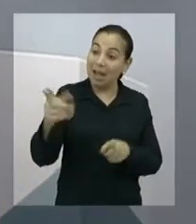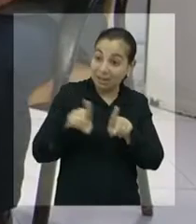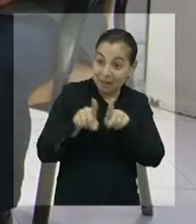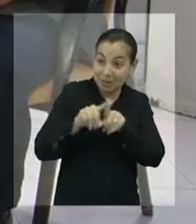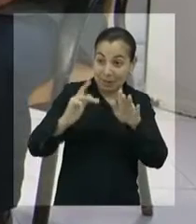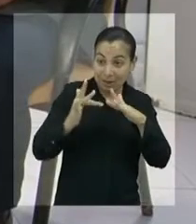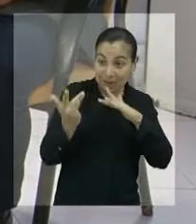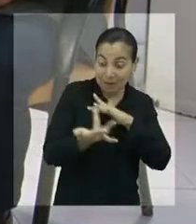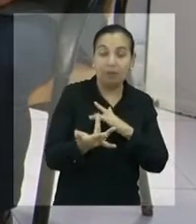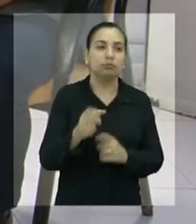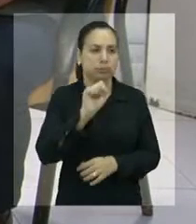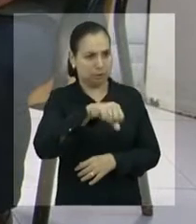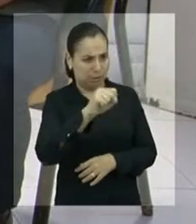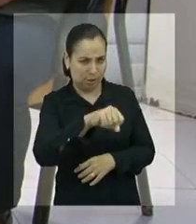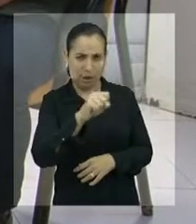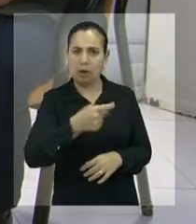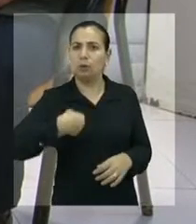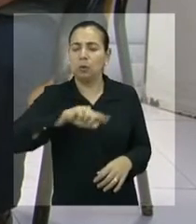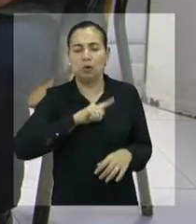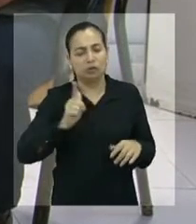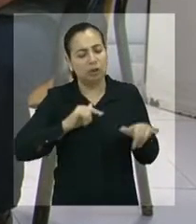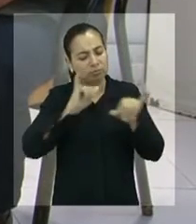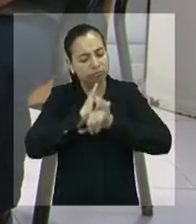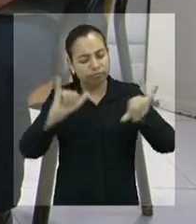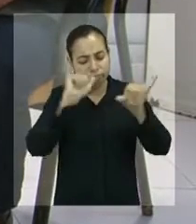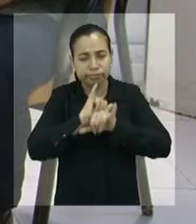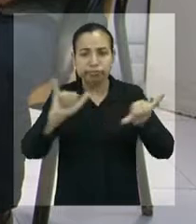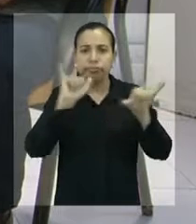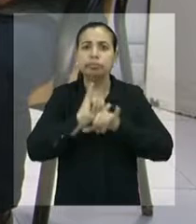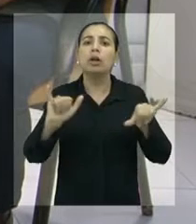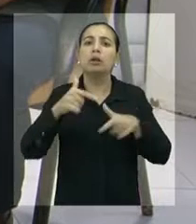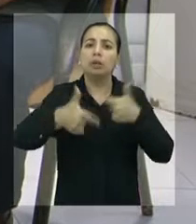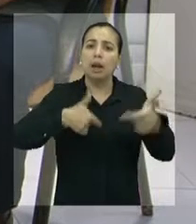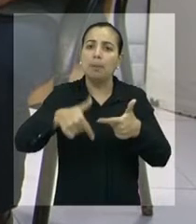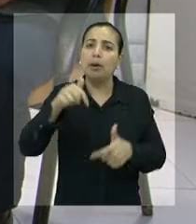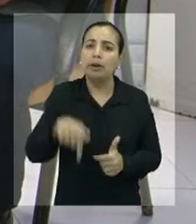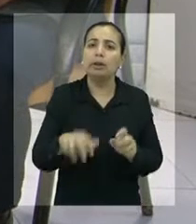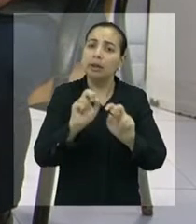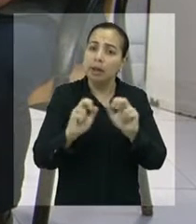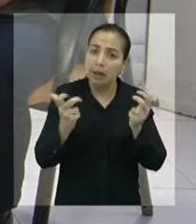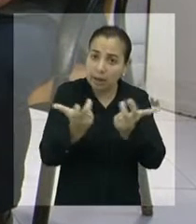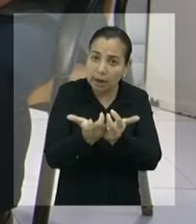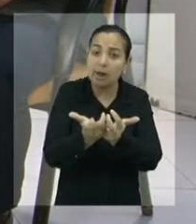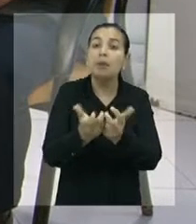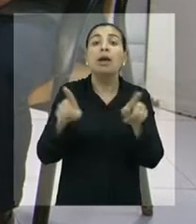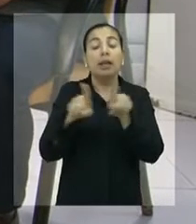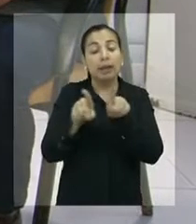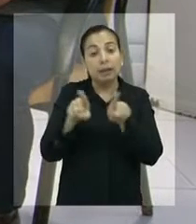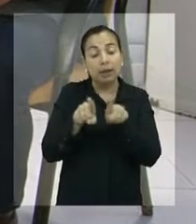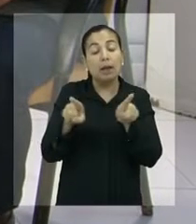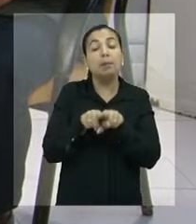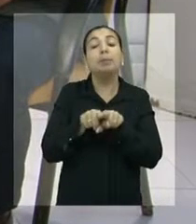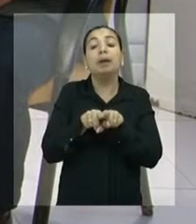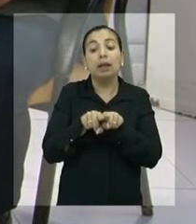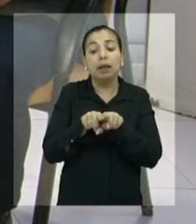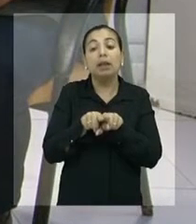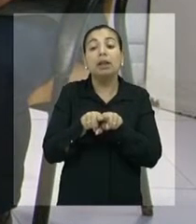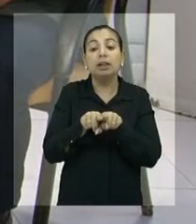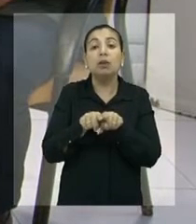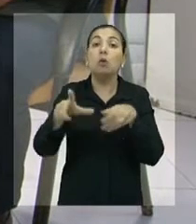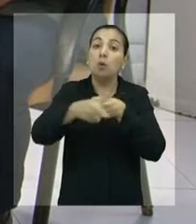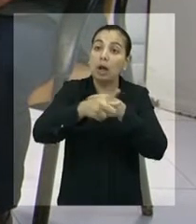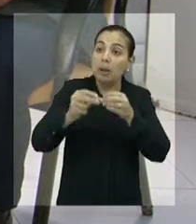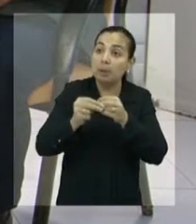participação. E nas redes sociais nós temos divulgado bastante o nosso trabalho, tanto aqui na Câmara Municipal dos Vereadores, como no